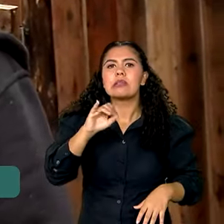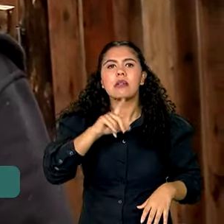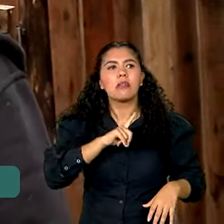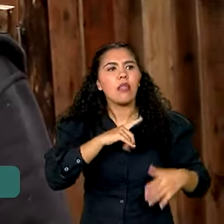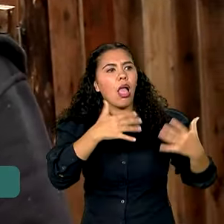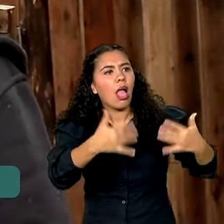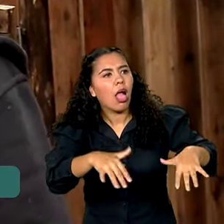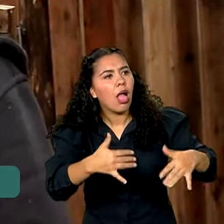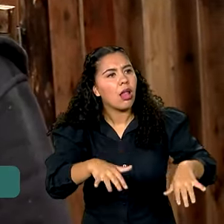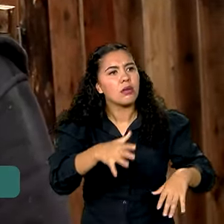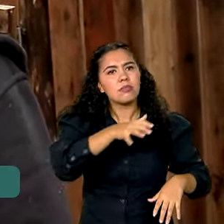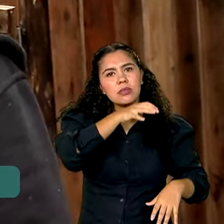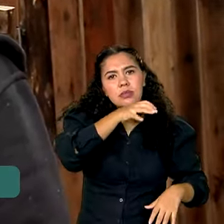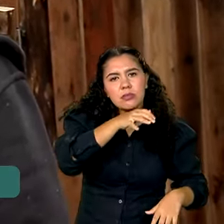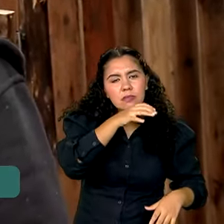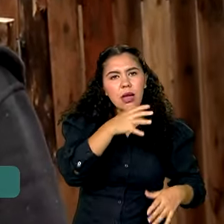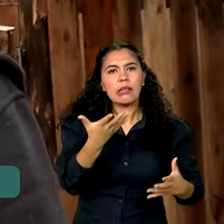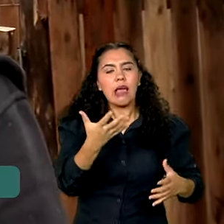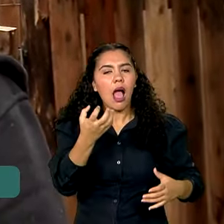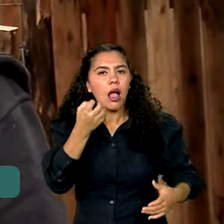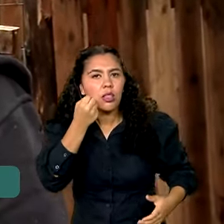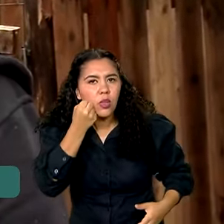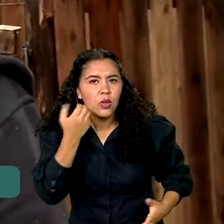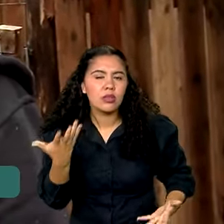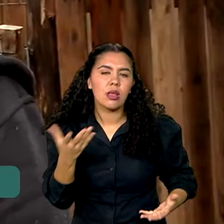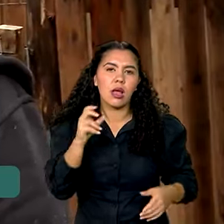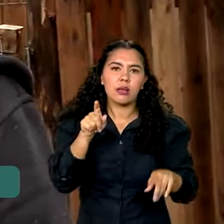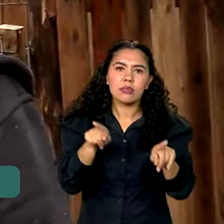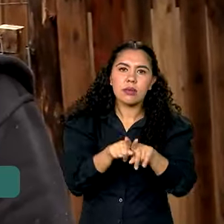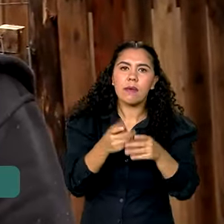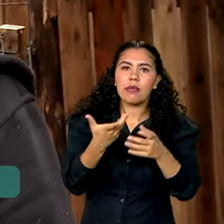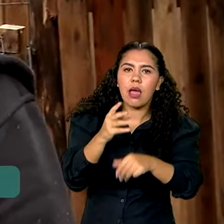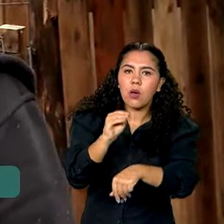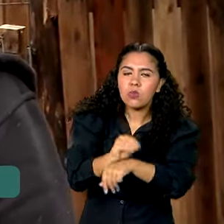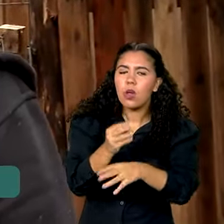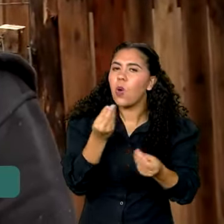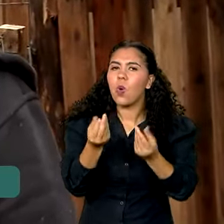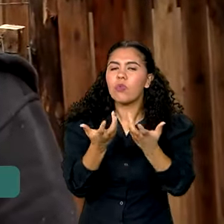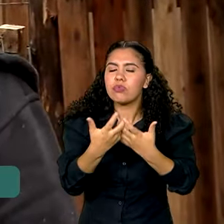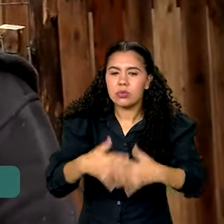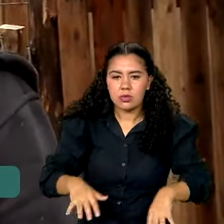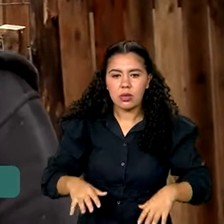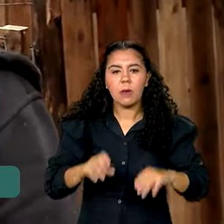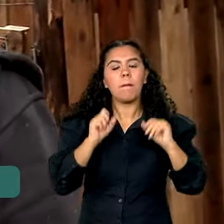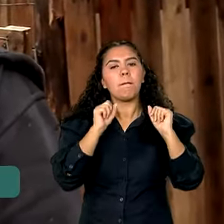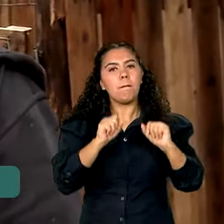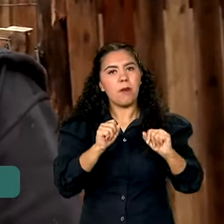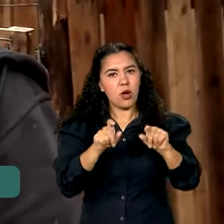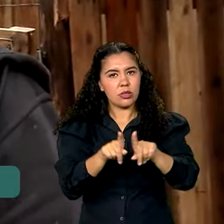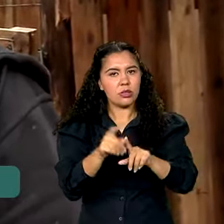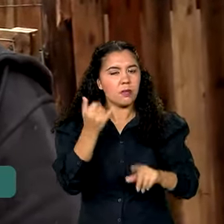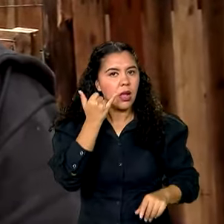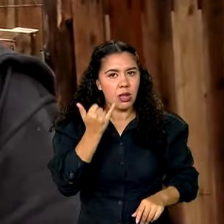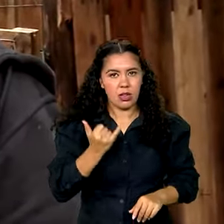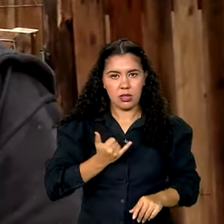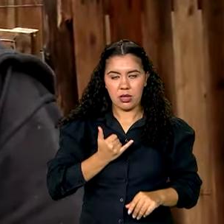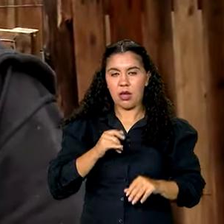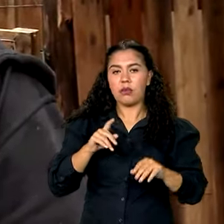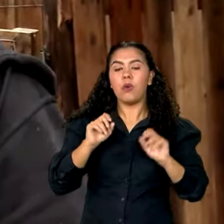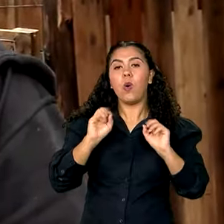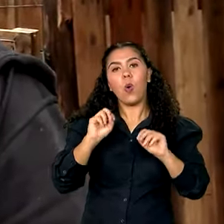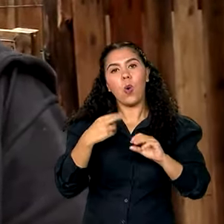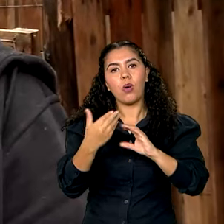procurar aqui, ou quem quer adotar, quer cuidar de um desses animais, como é que funciona? Pode entrar em contato no nosso Instagram,